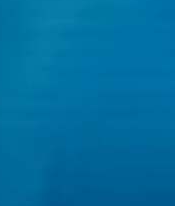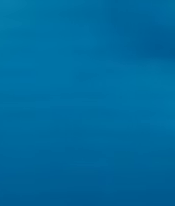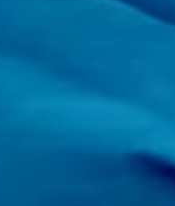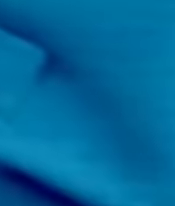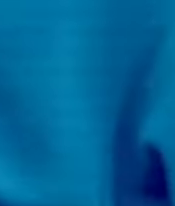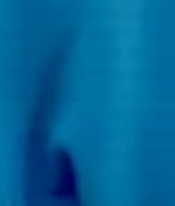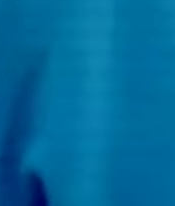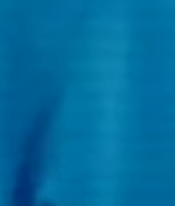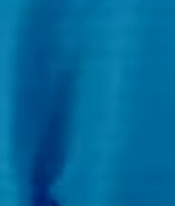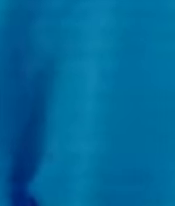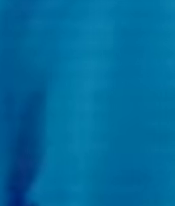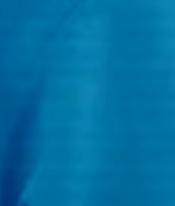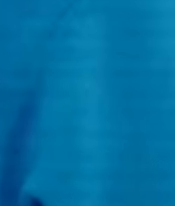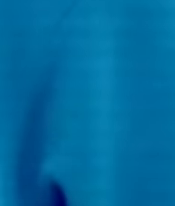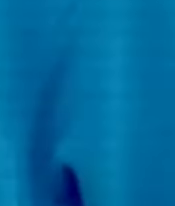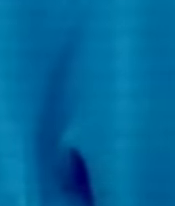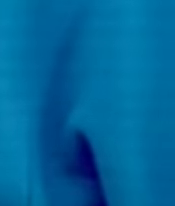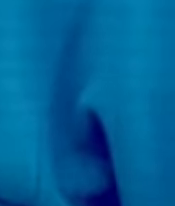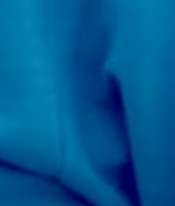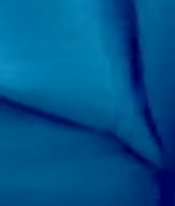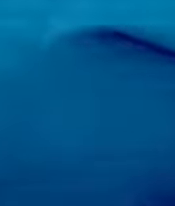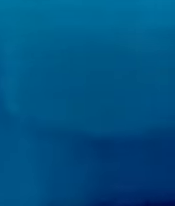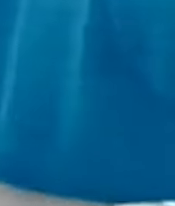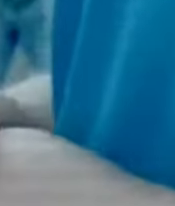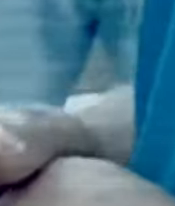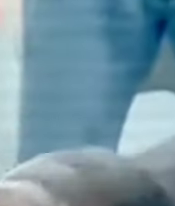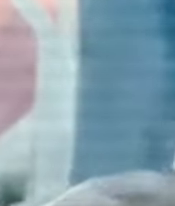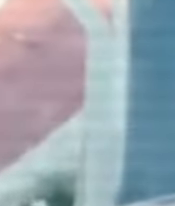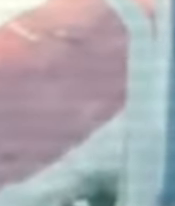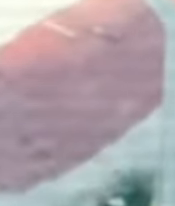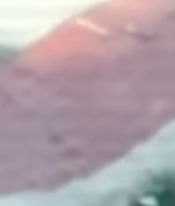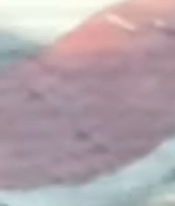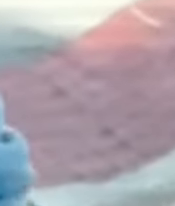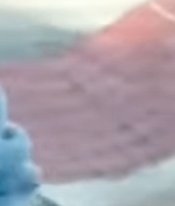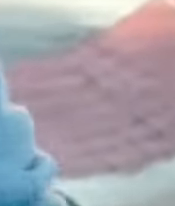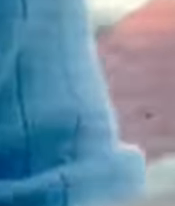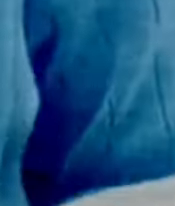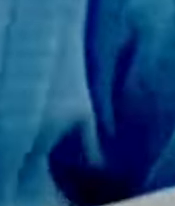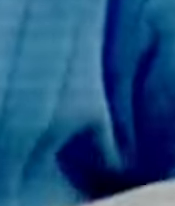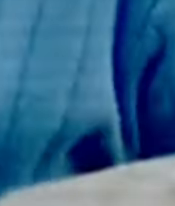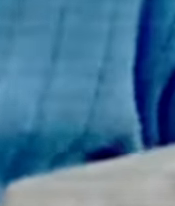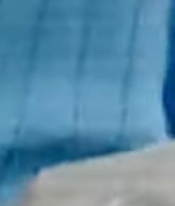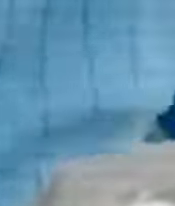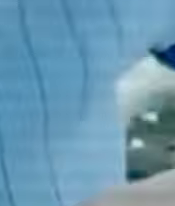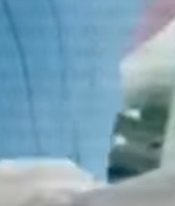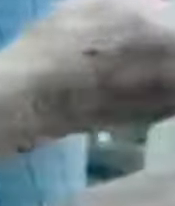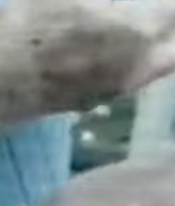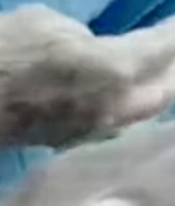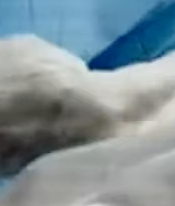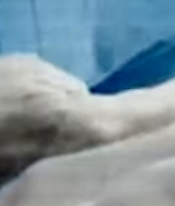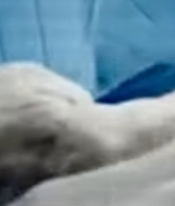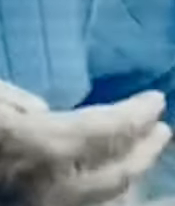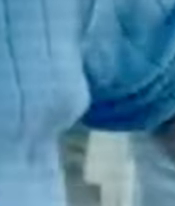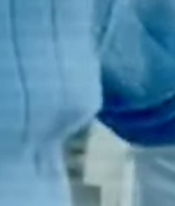lá, marca pra dois, três meses pra consultar, aí ou aí? Não, tem de marcar online, eu sei, eu não tenho ninguém, minha filha mora em São Paulo, meu filho